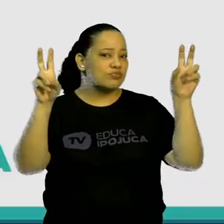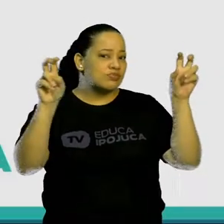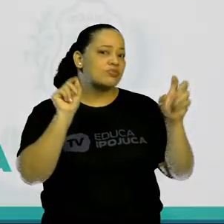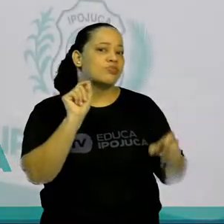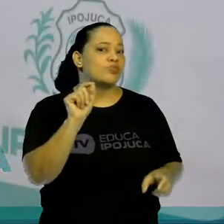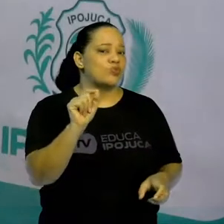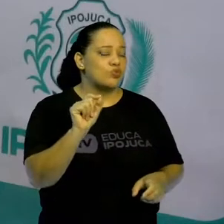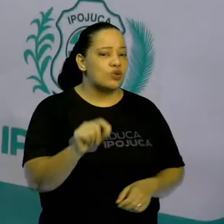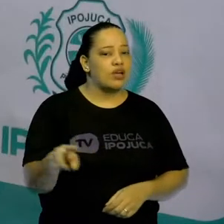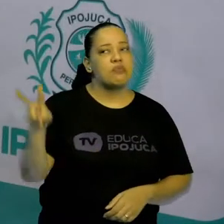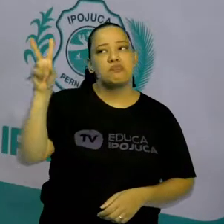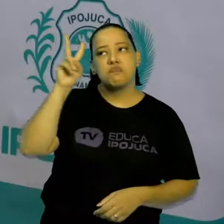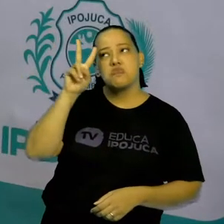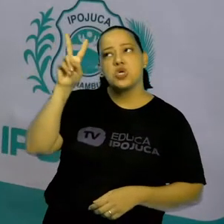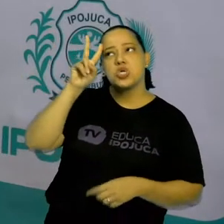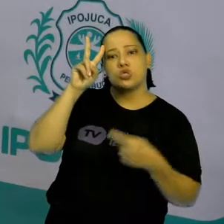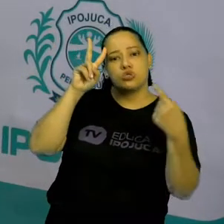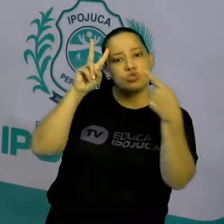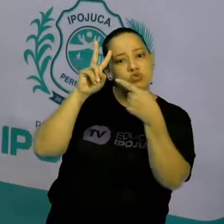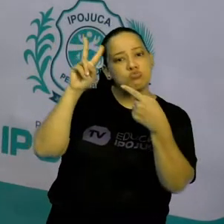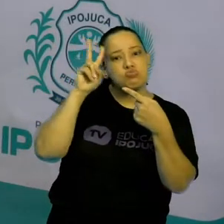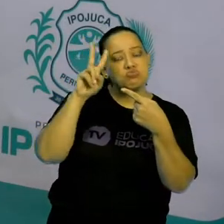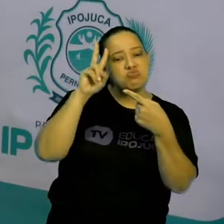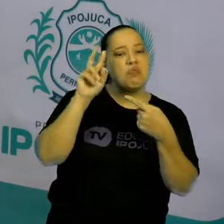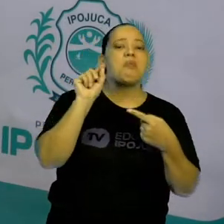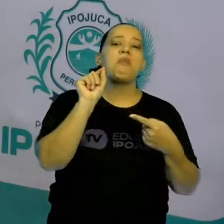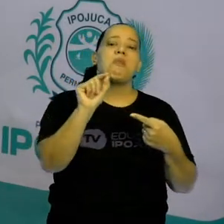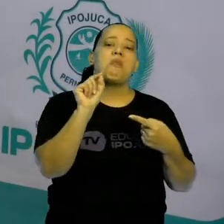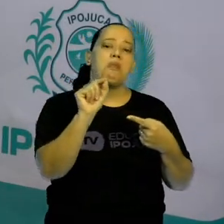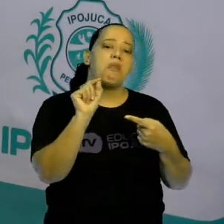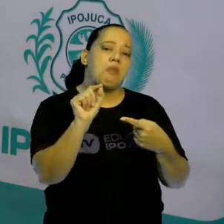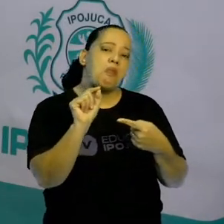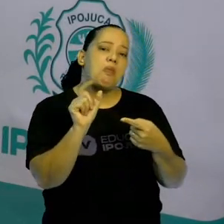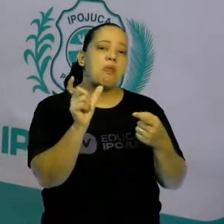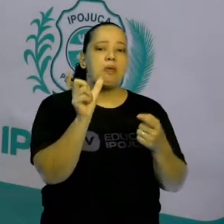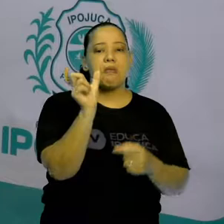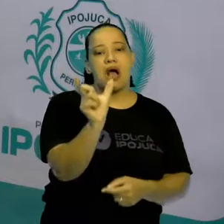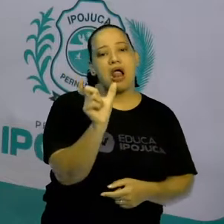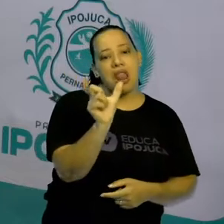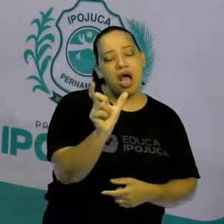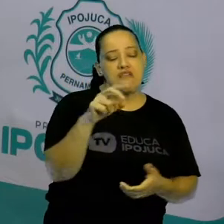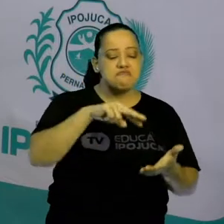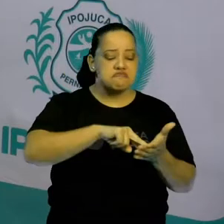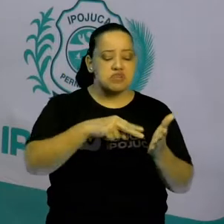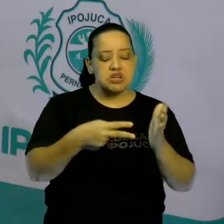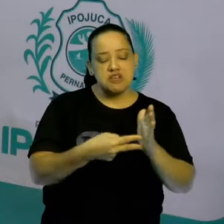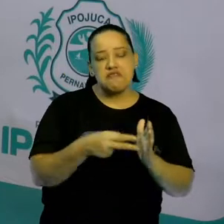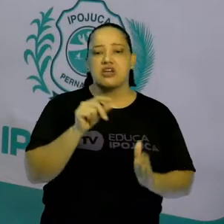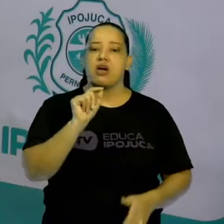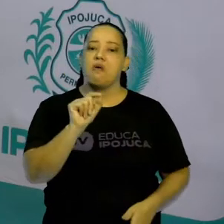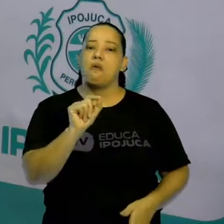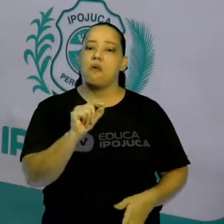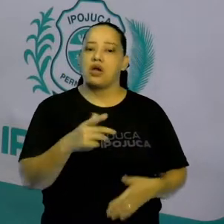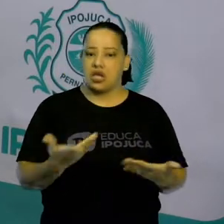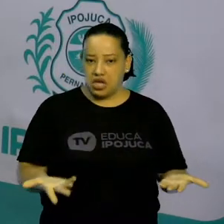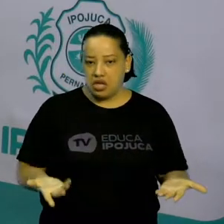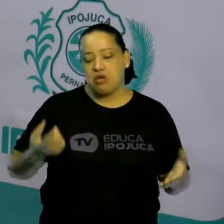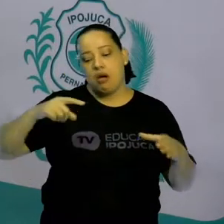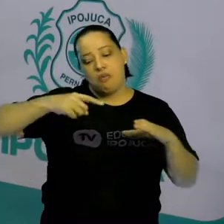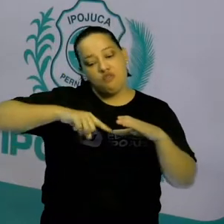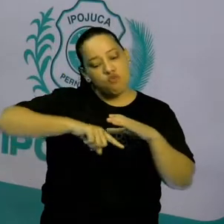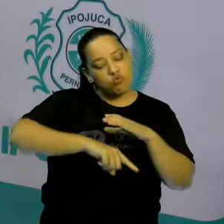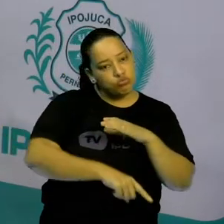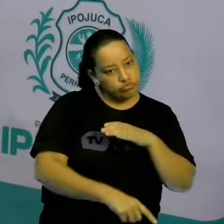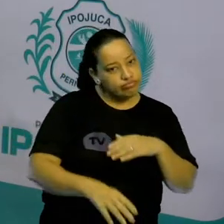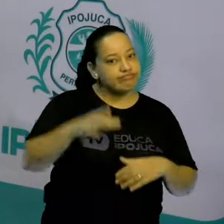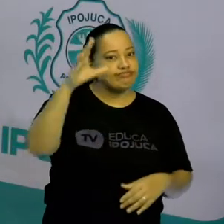o que é a ciência histórica, o que é que a história estuda. Então vamos aprofundar mais nessas questões